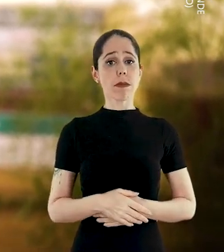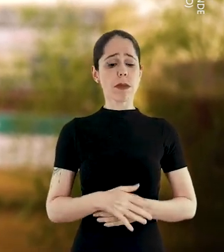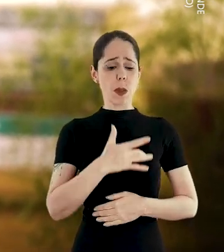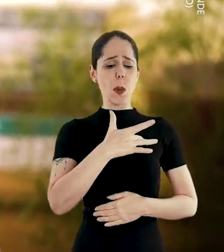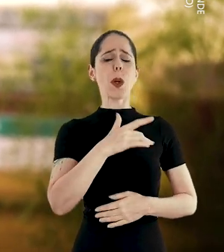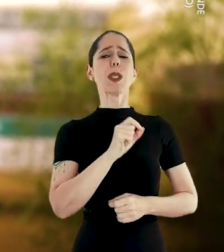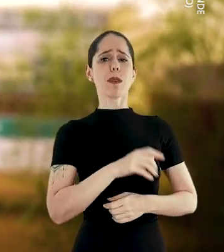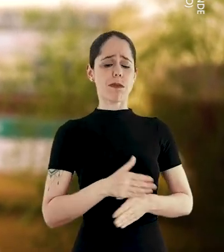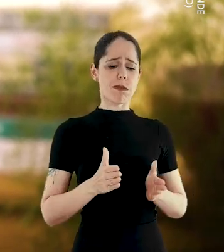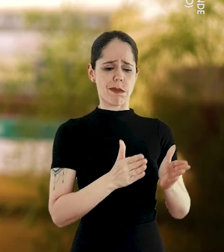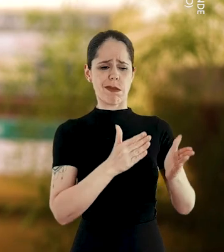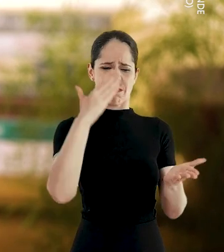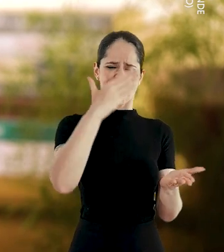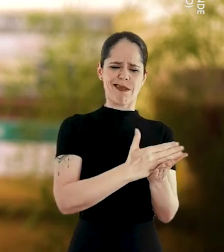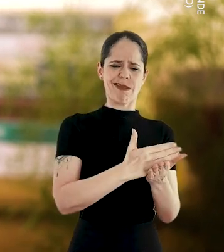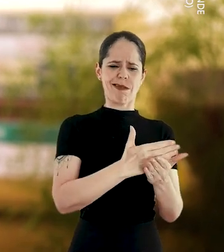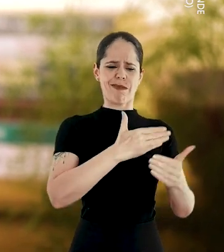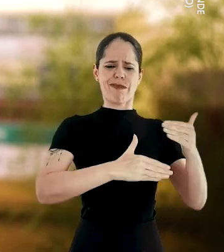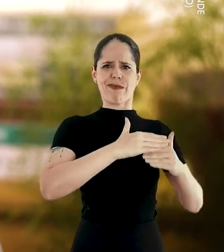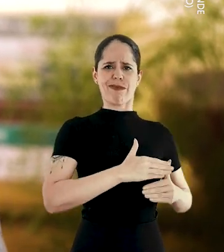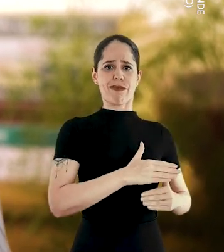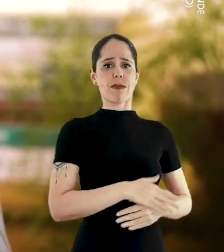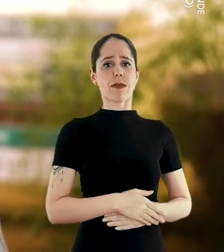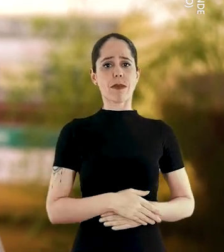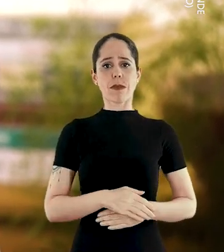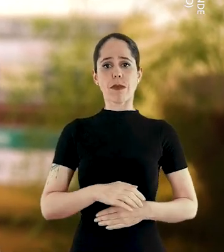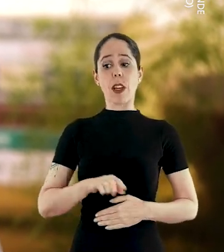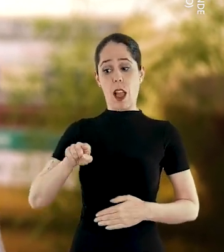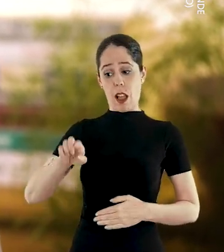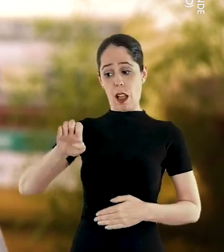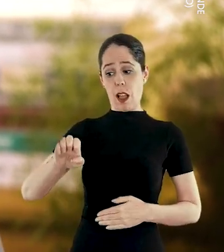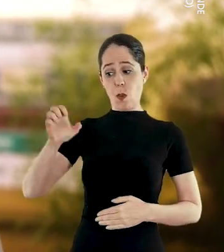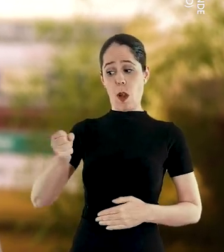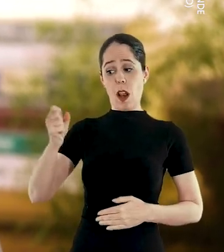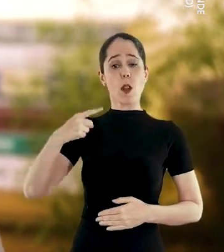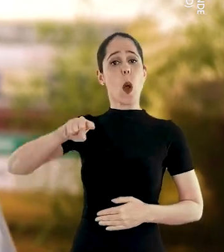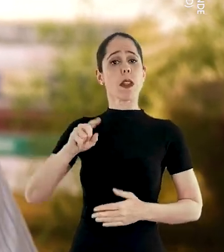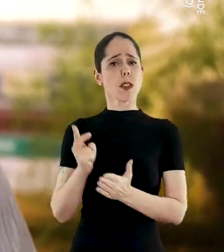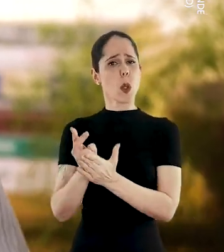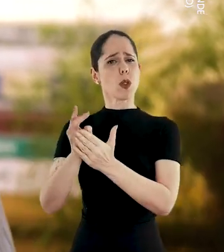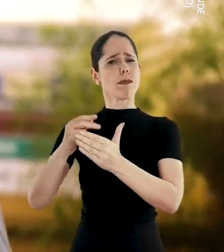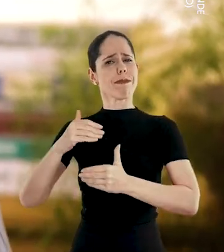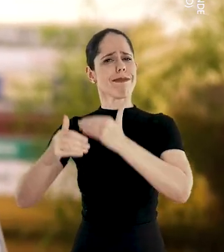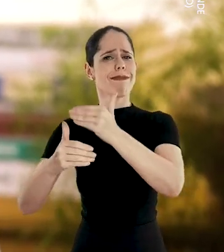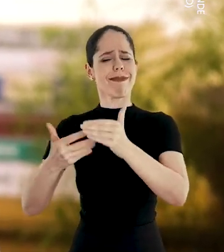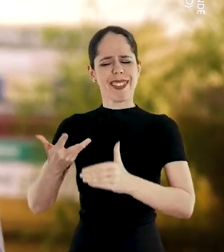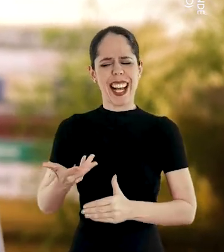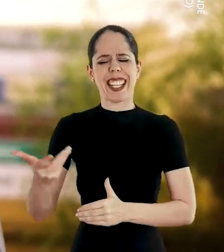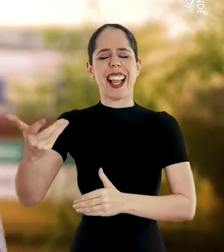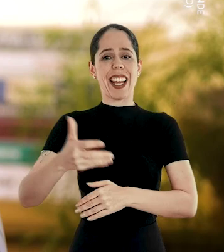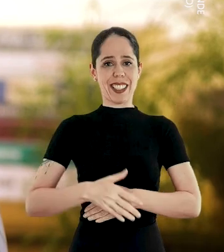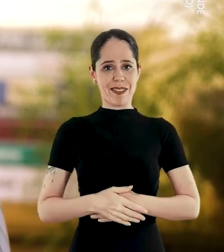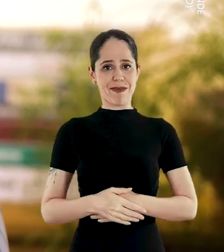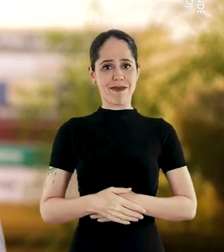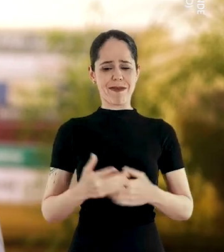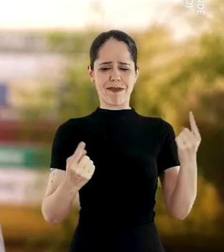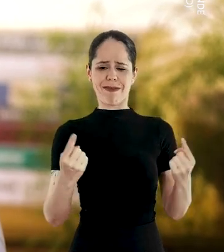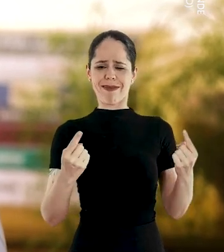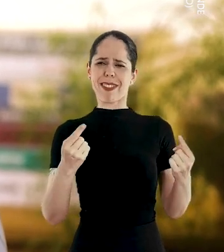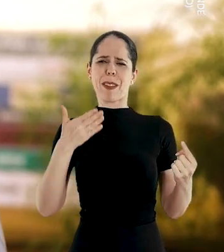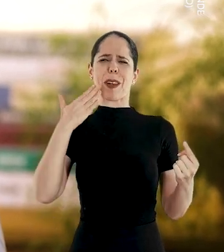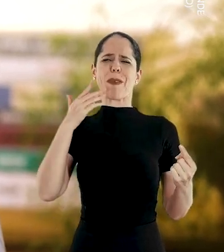Com o Onyx, a gente para e dá marcha ré. Com o Eduardo, a gente segue em frente e acelera.